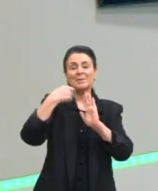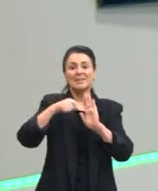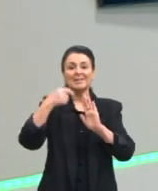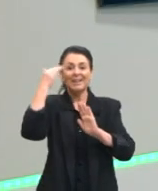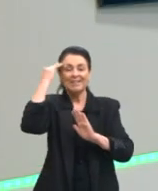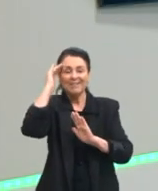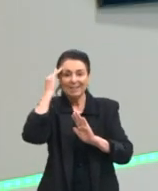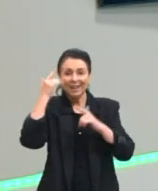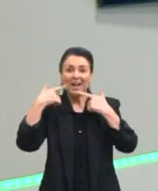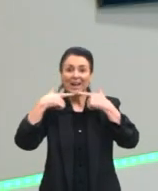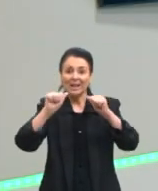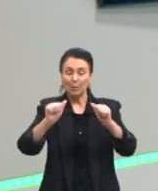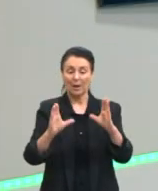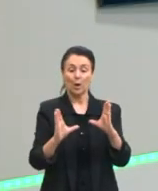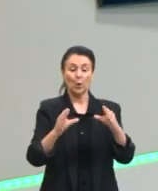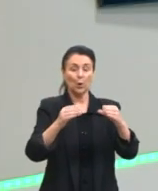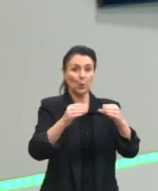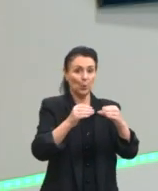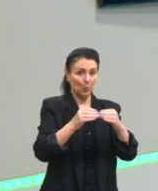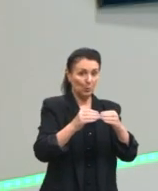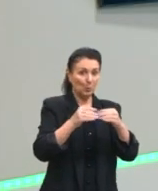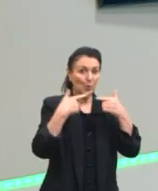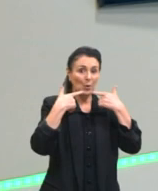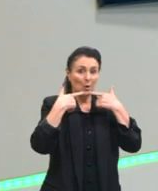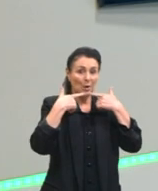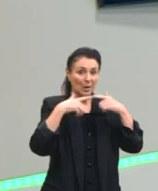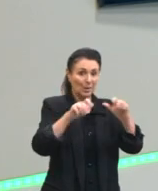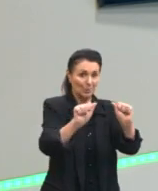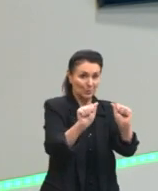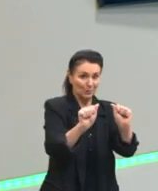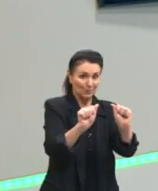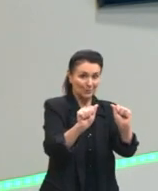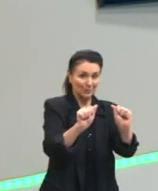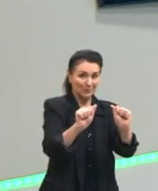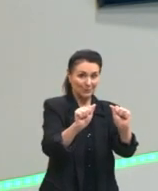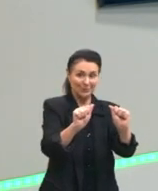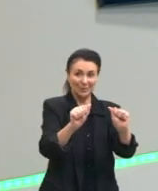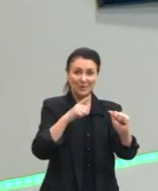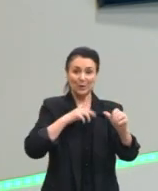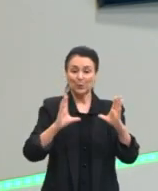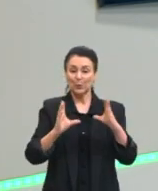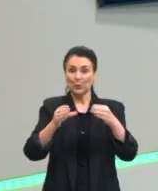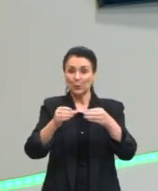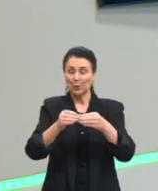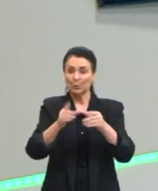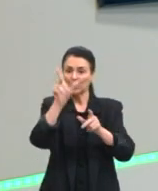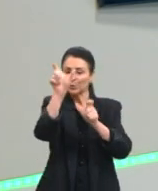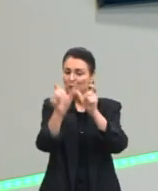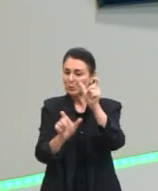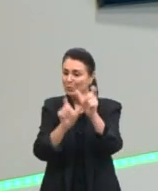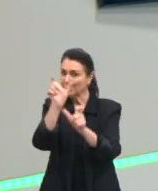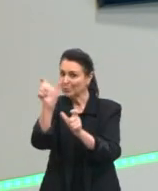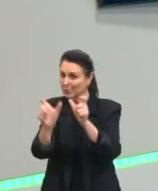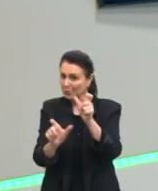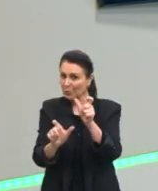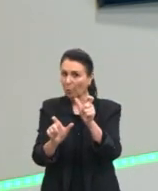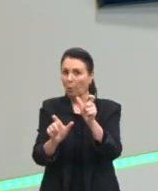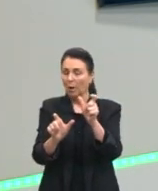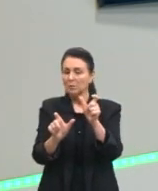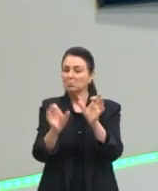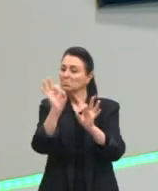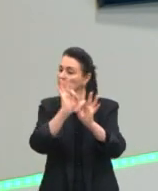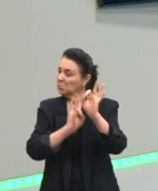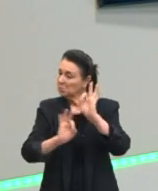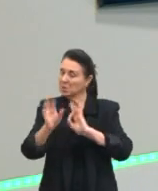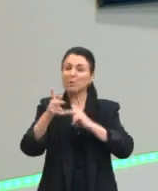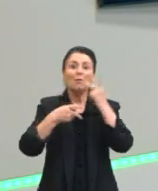é um grupo linguístico. Eu tenho ali um grupo de pessoas que se organizam para falar e